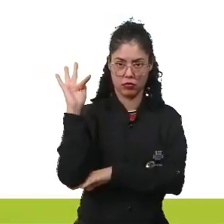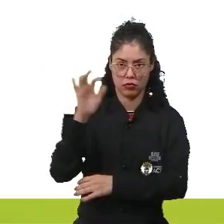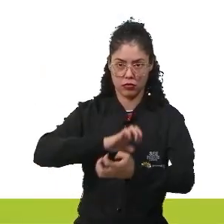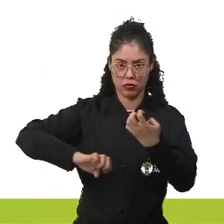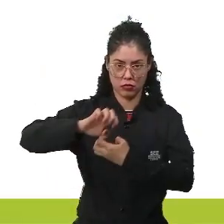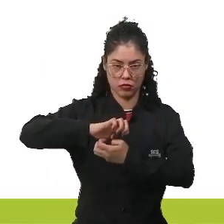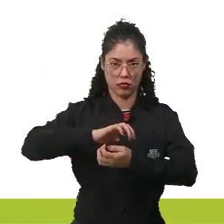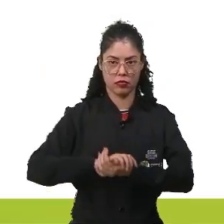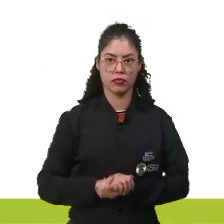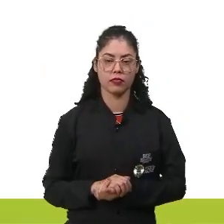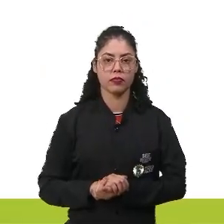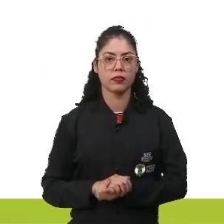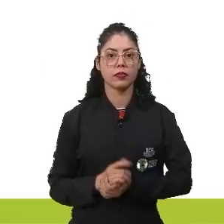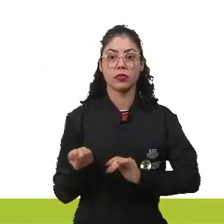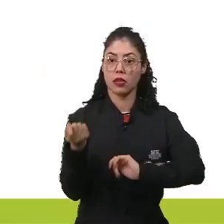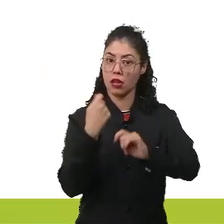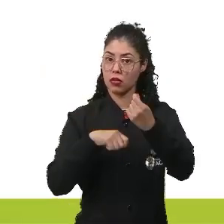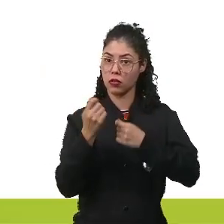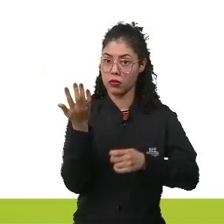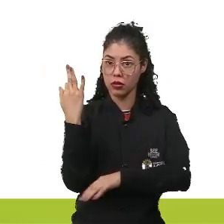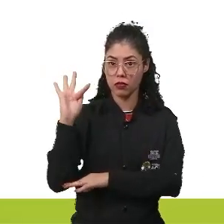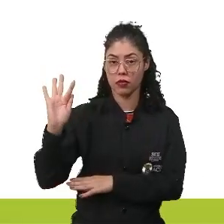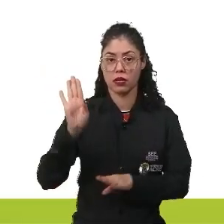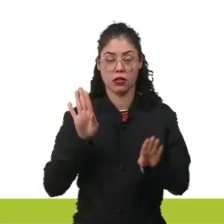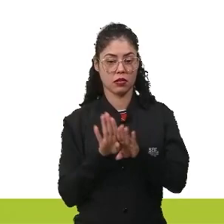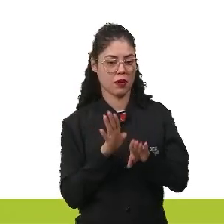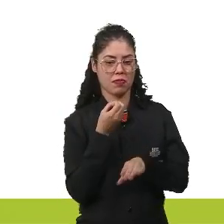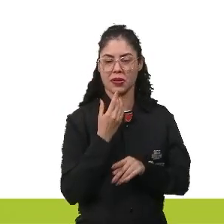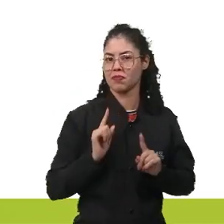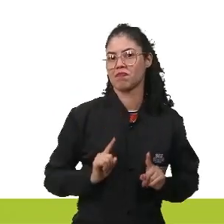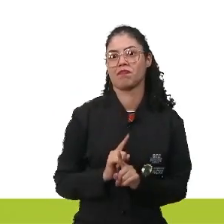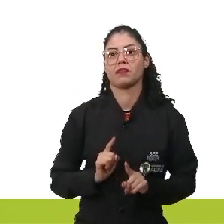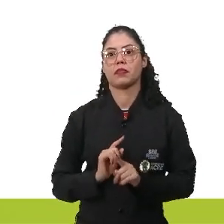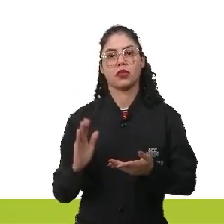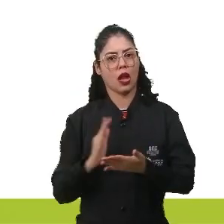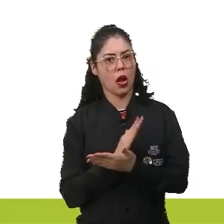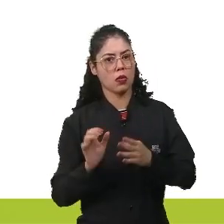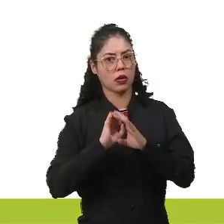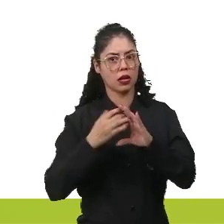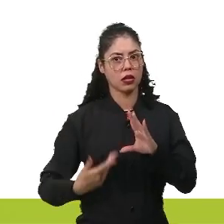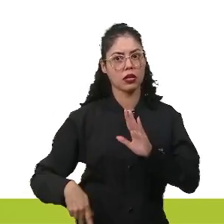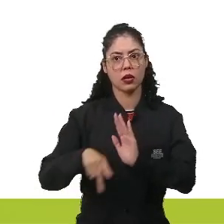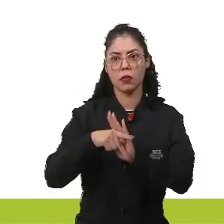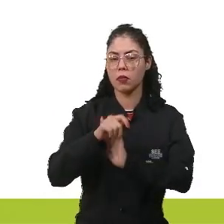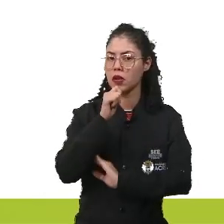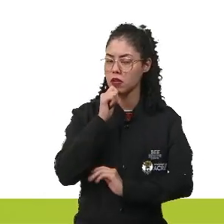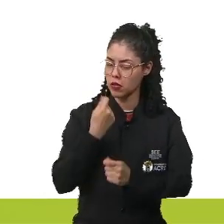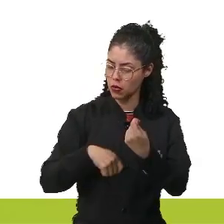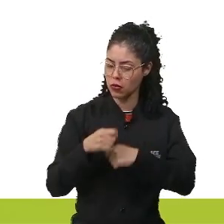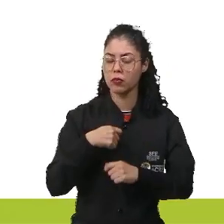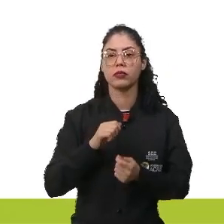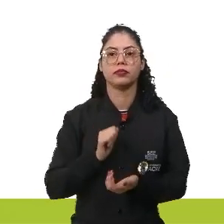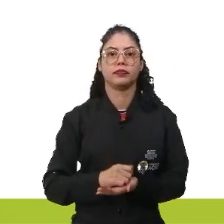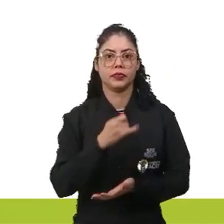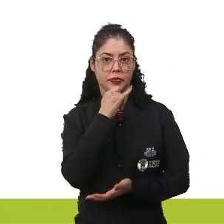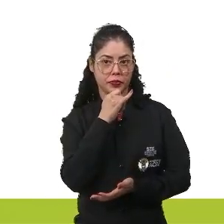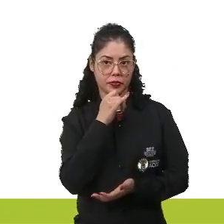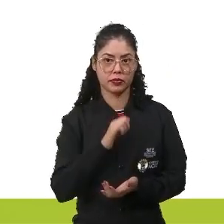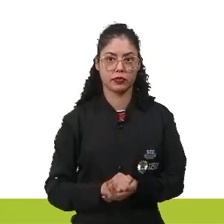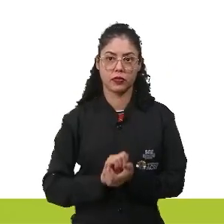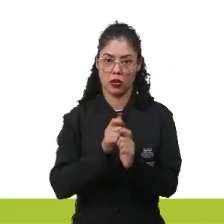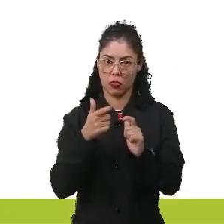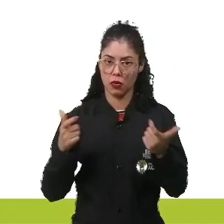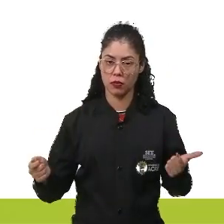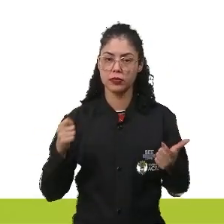-revolucionária. A economia da França também não ia bem. Algumas características dessa economia, por exemplo, é aumento das